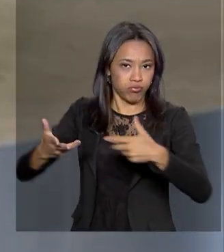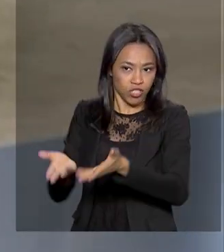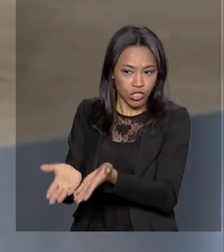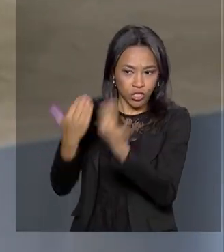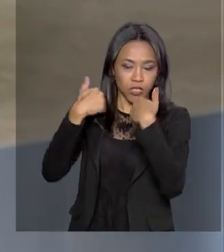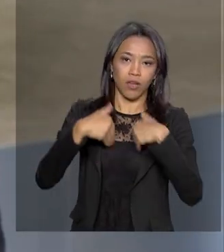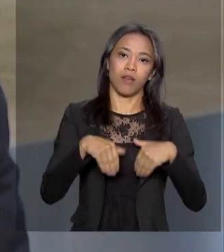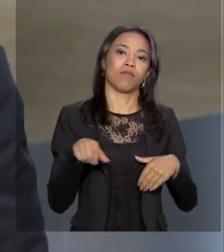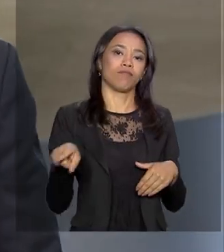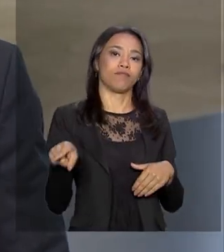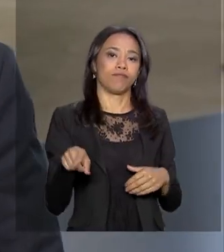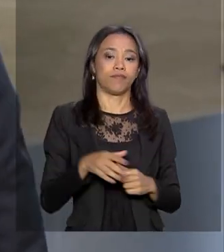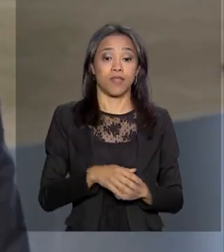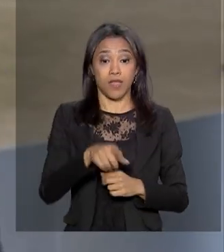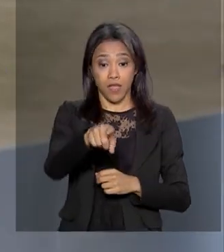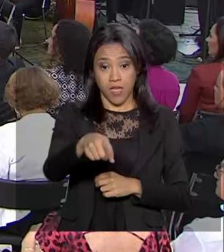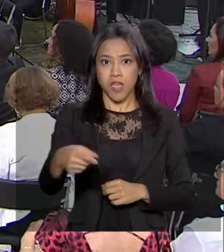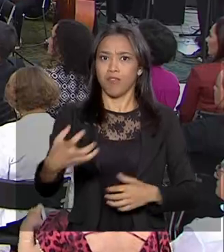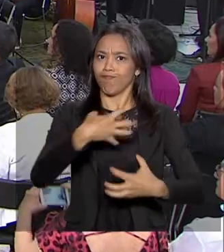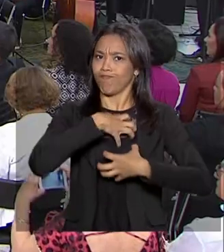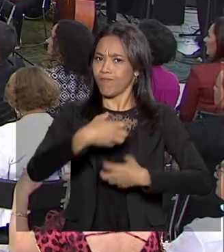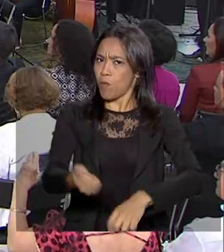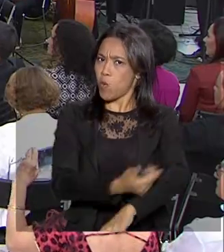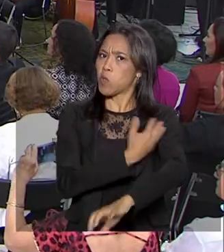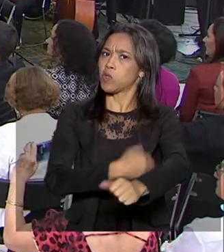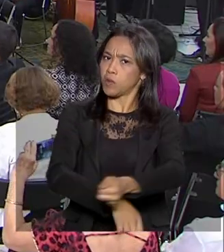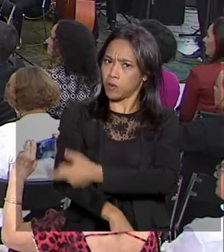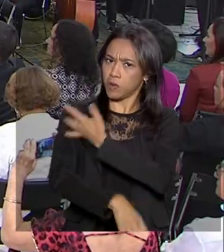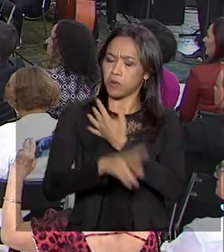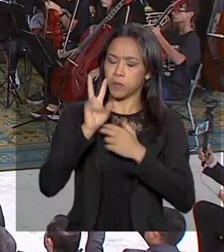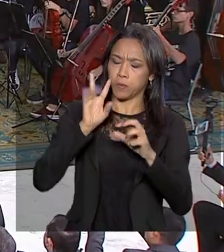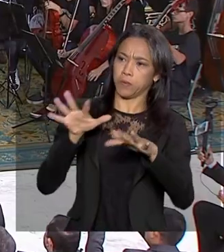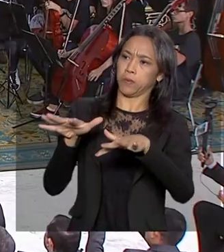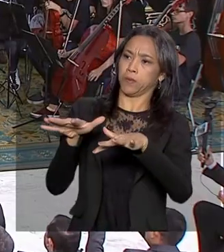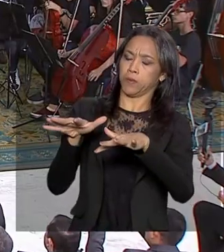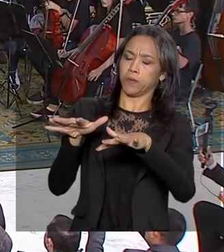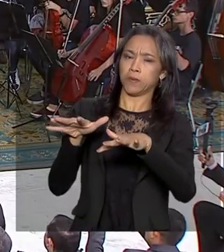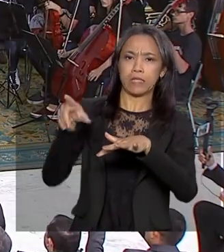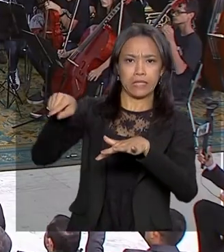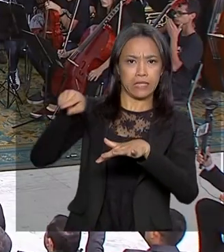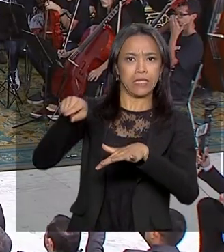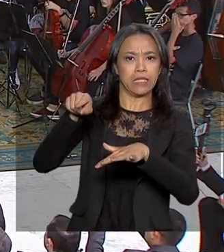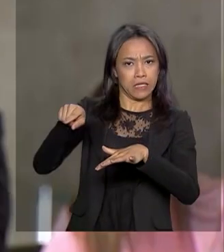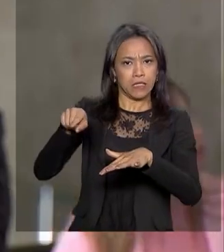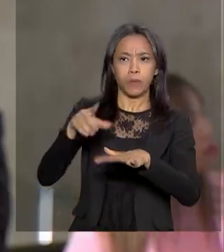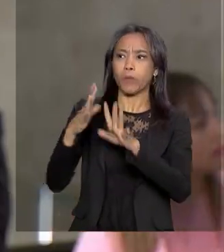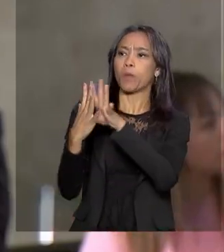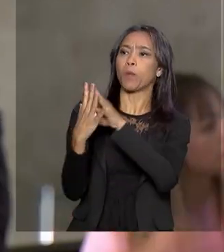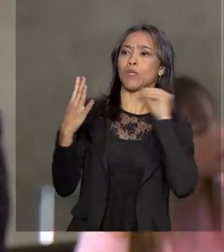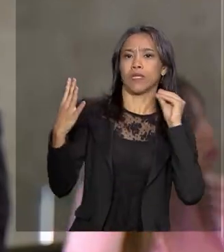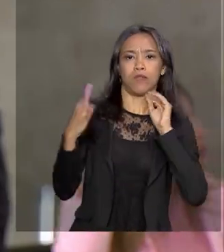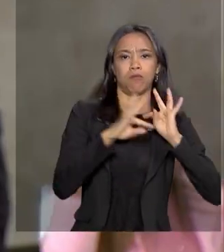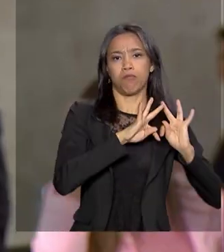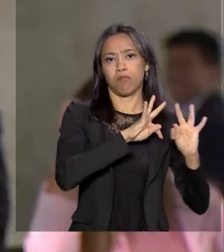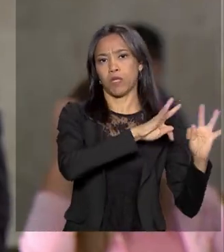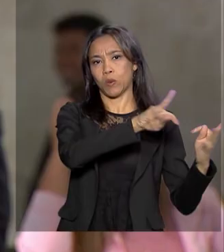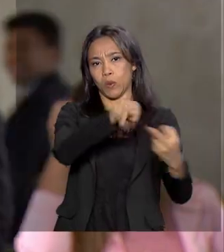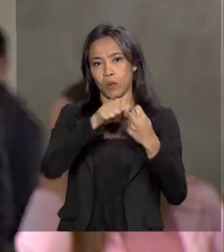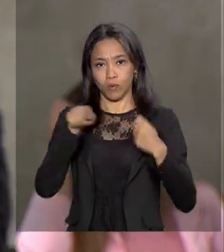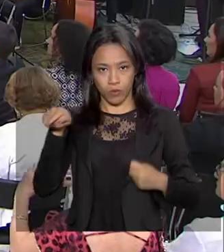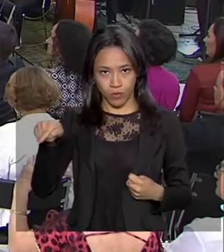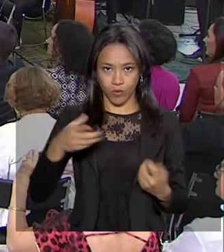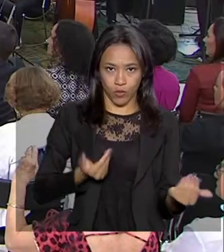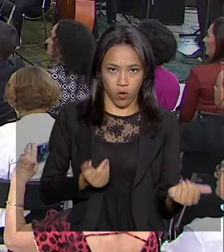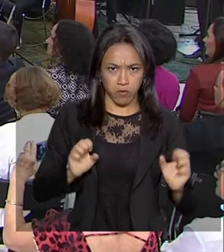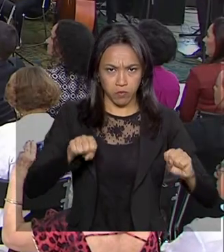Jair Bolsonaro não escondeu a emoção e disse que a dedicação dos jovens é um exemplo para todos. E vendo pessoas como vocês,